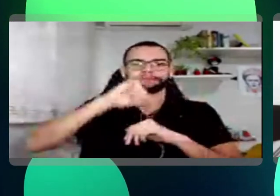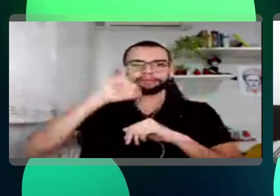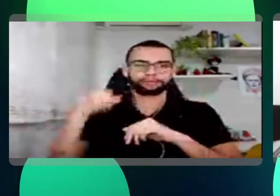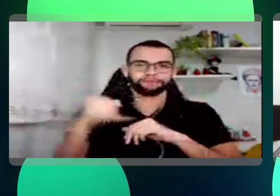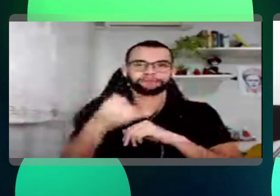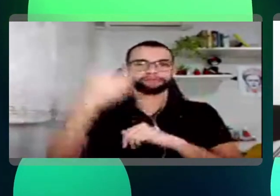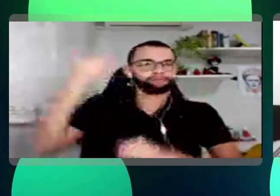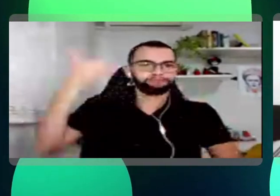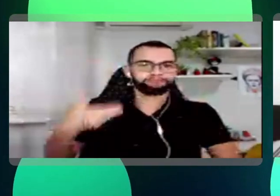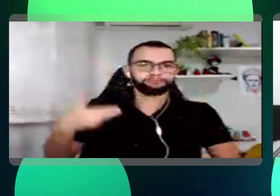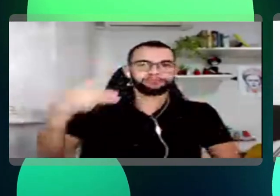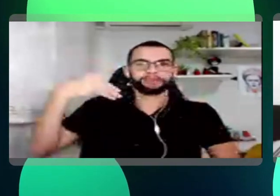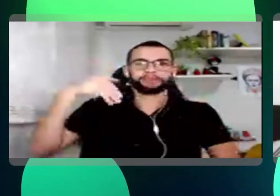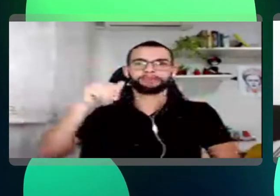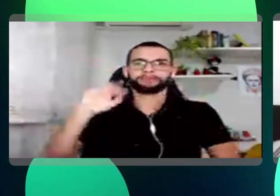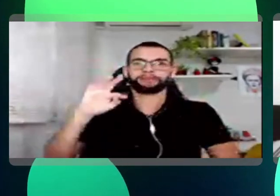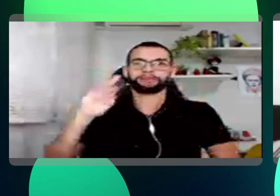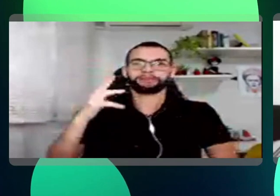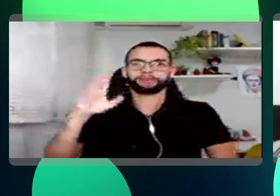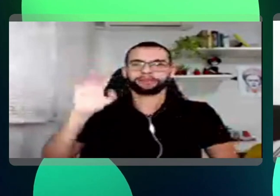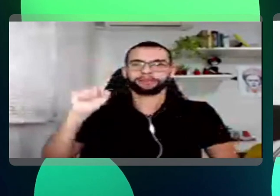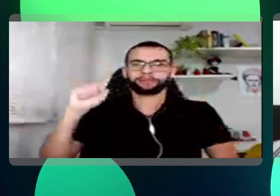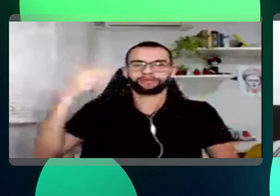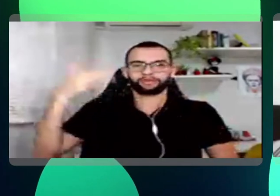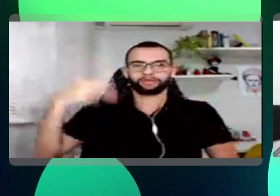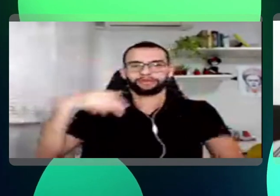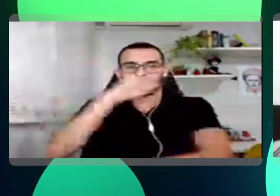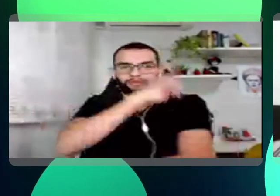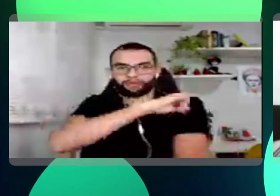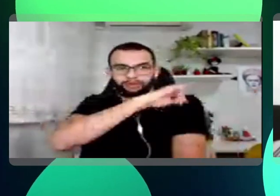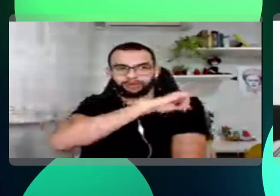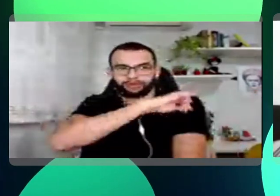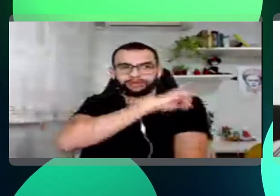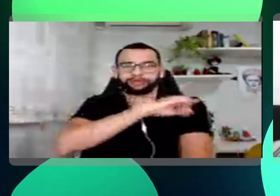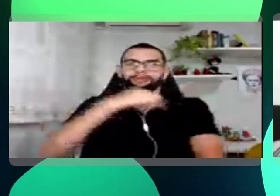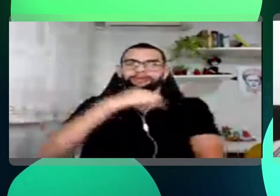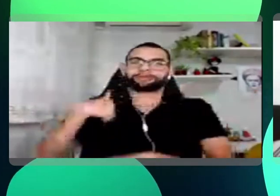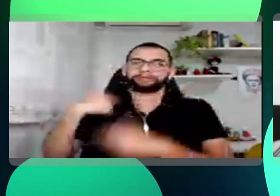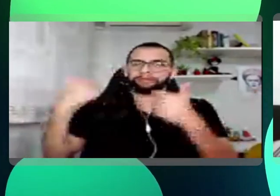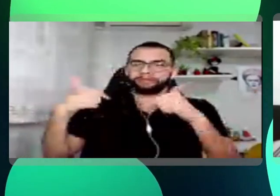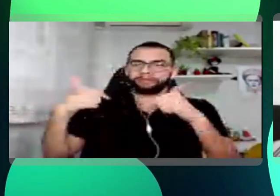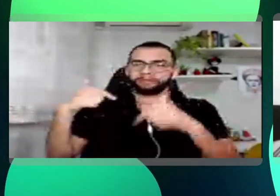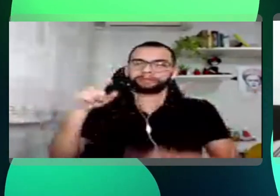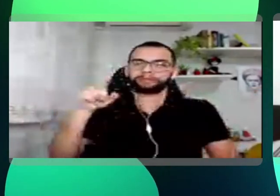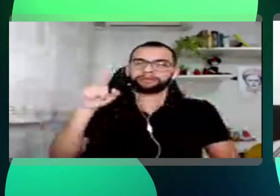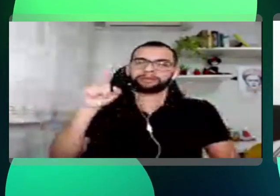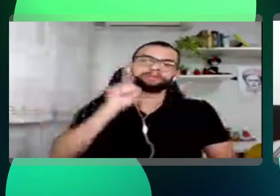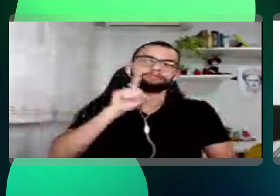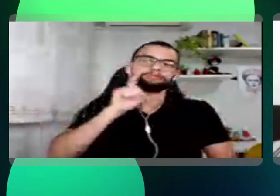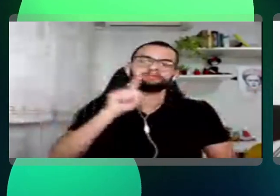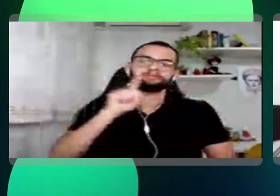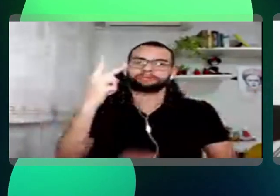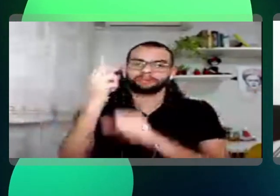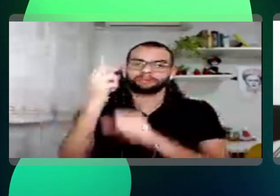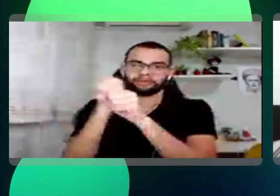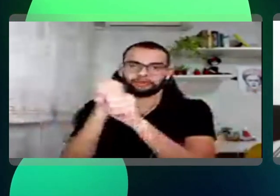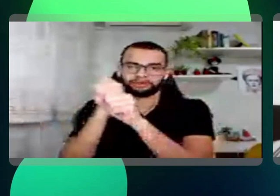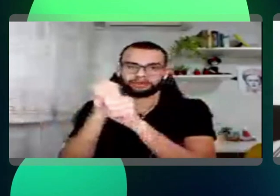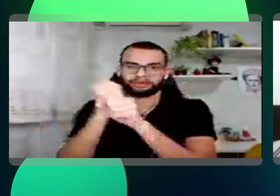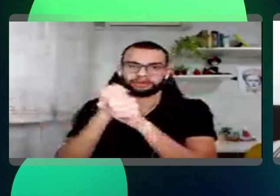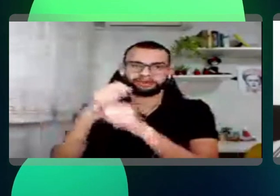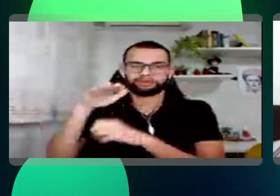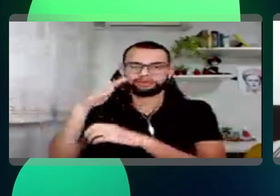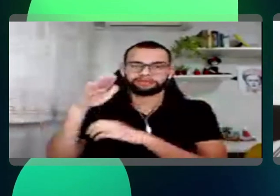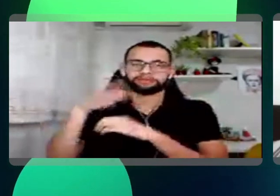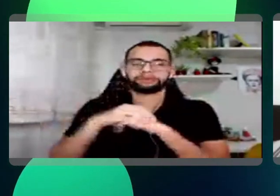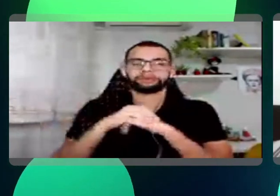aqui do Rio de Janeiro. Eu estou na Americanas faz um pouco mais de dois anos e meio, quase três anos. Hoje eu estou como coordenador aqui do